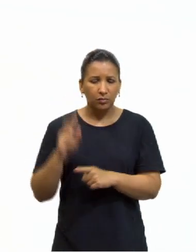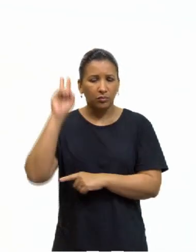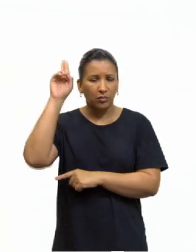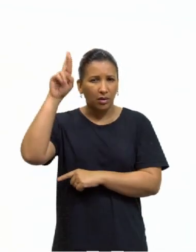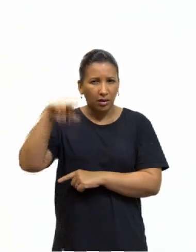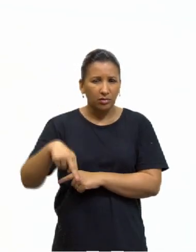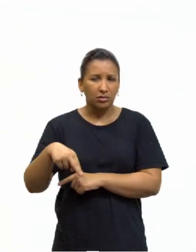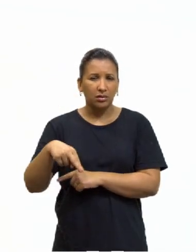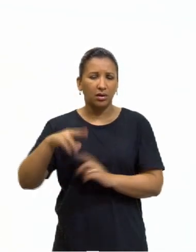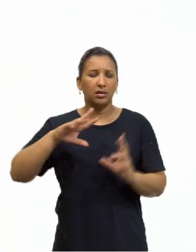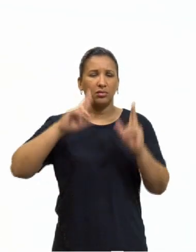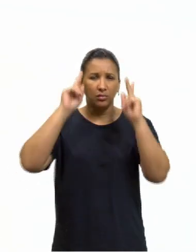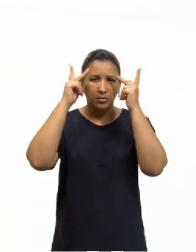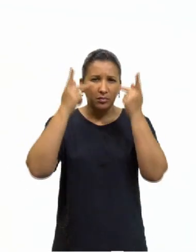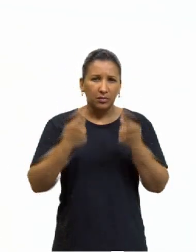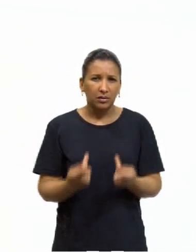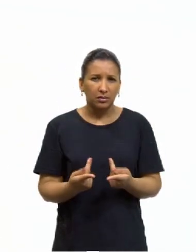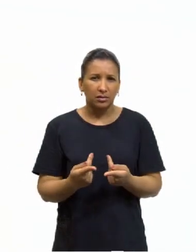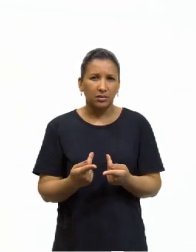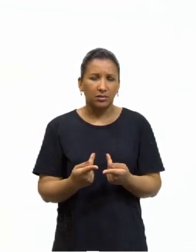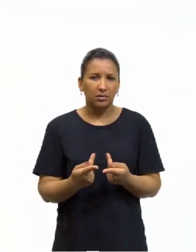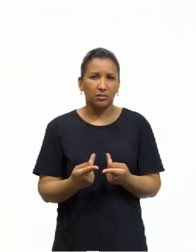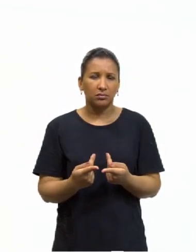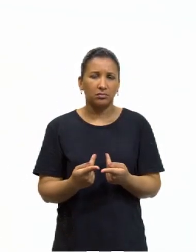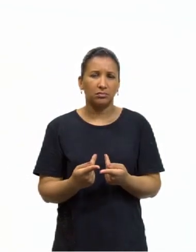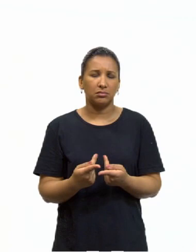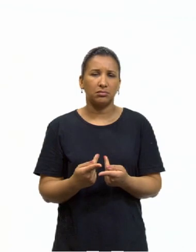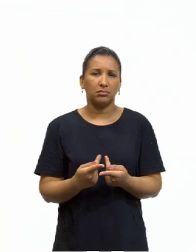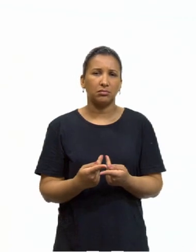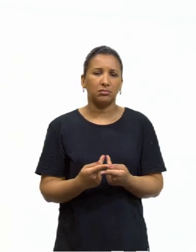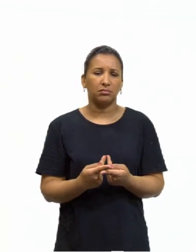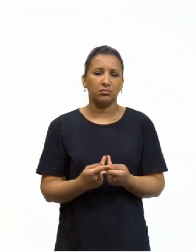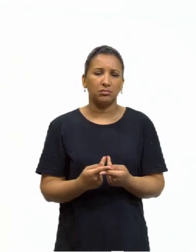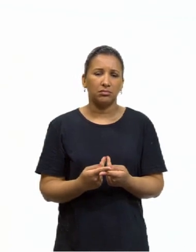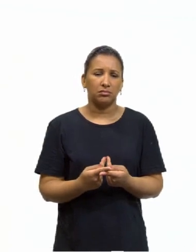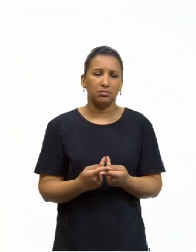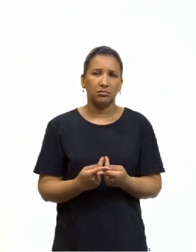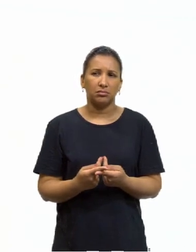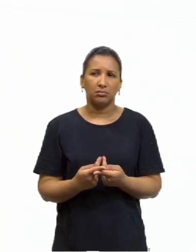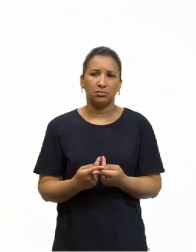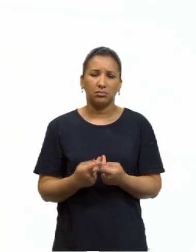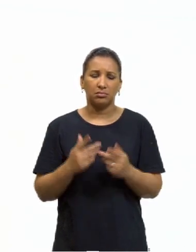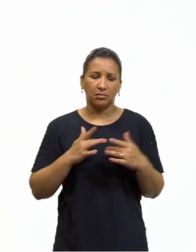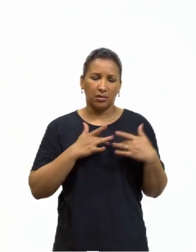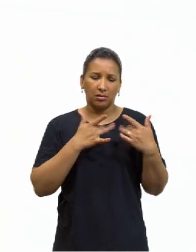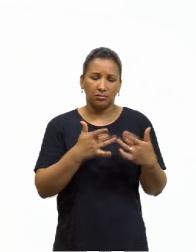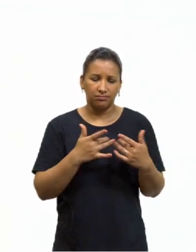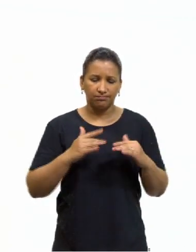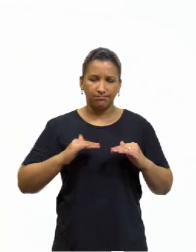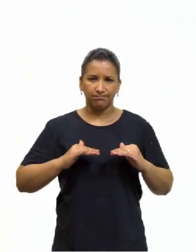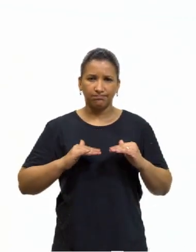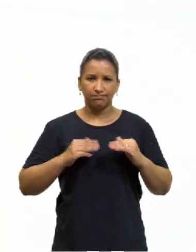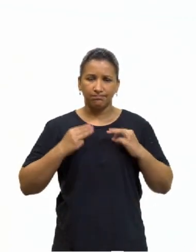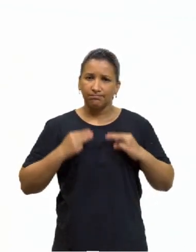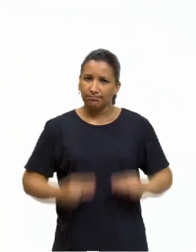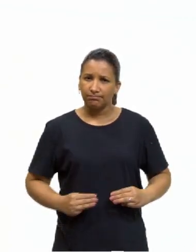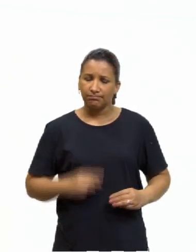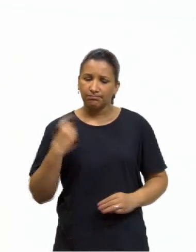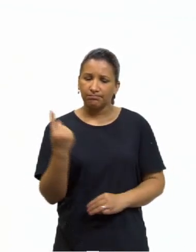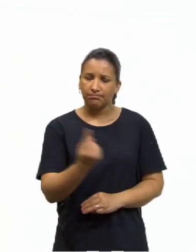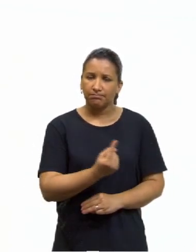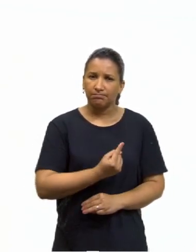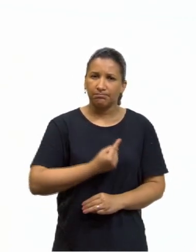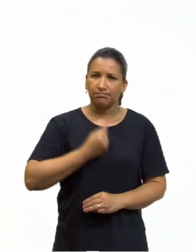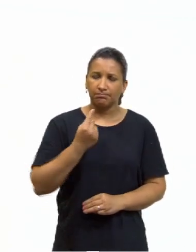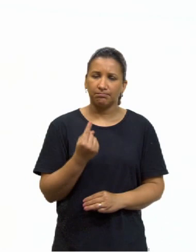racionalidade humana é a fonte legítima da moralidade. Então, somente o sujeito quer dotar dessa capacidade. Nós somos, todos